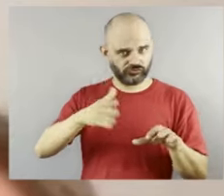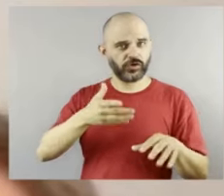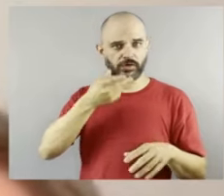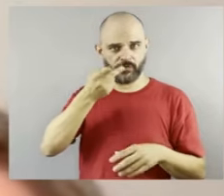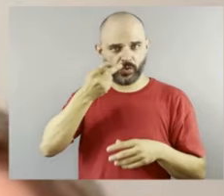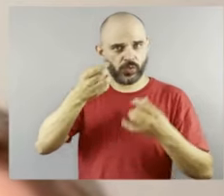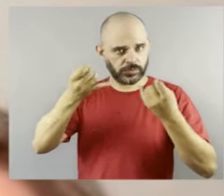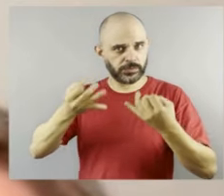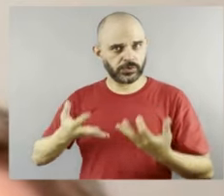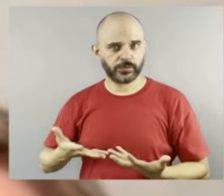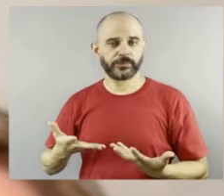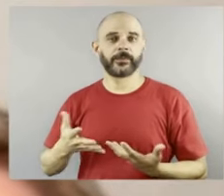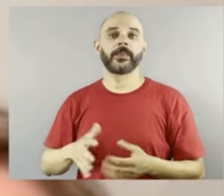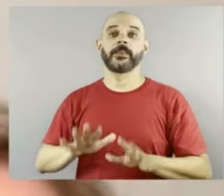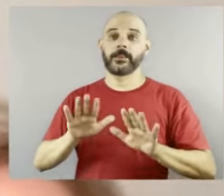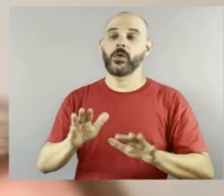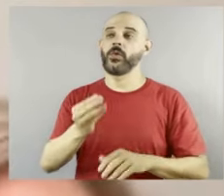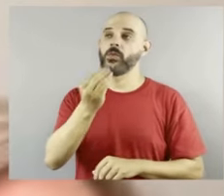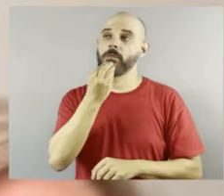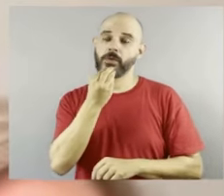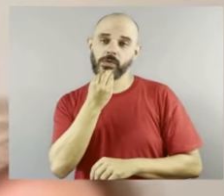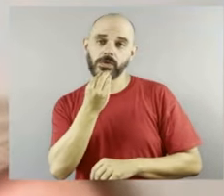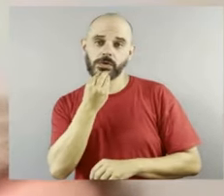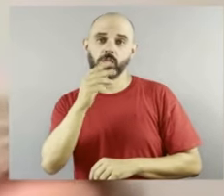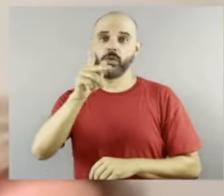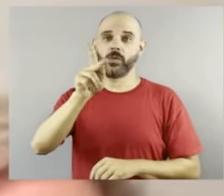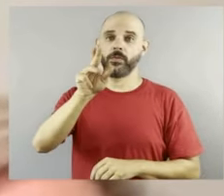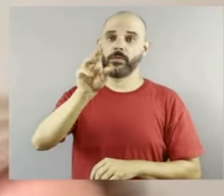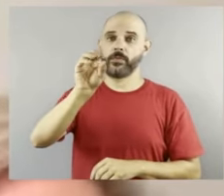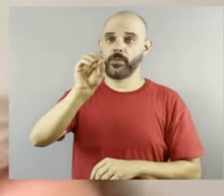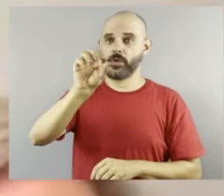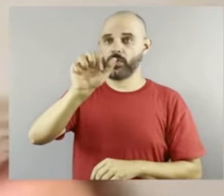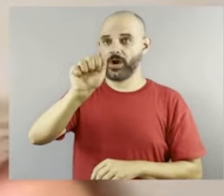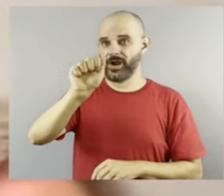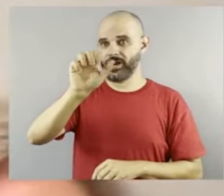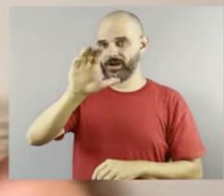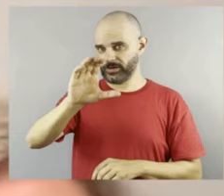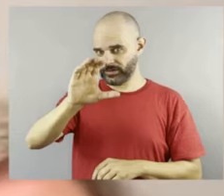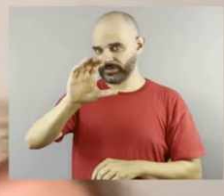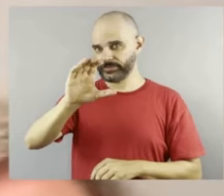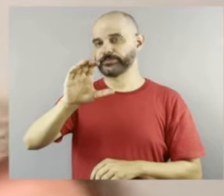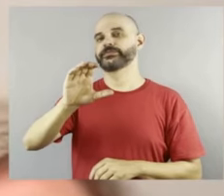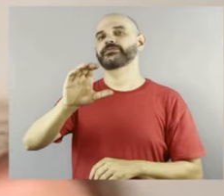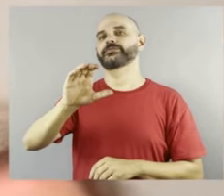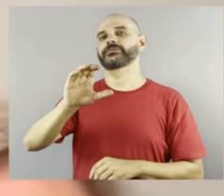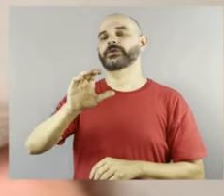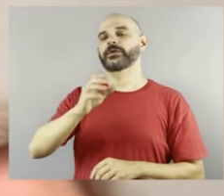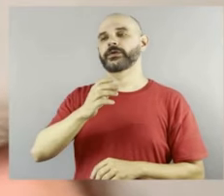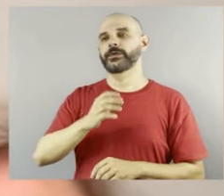o Proac realmente nos deu essa chance de estar nesses espaços, né, então, assim,